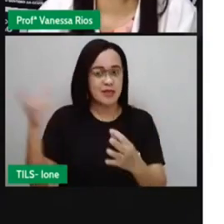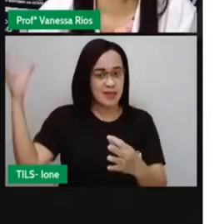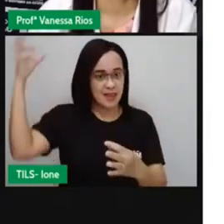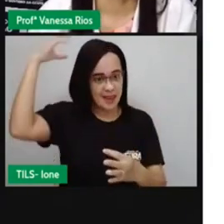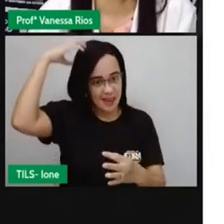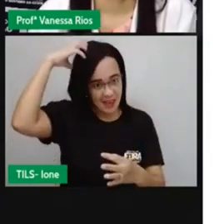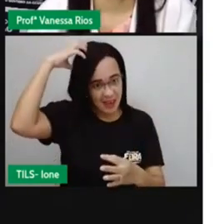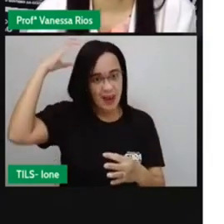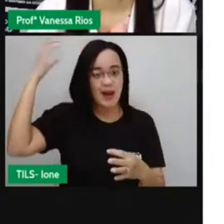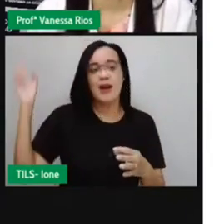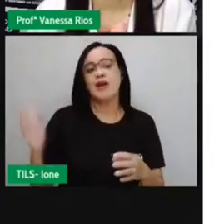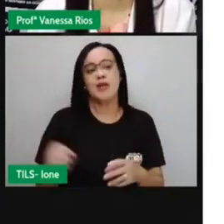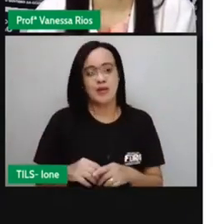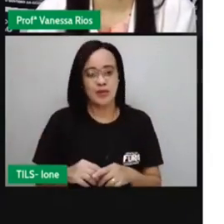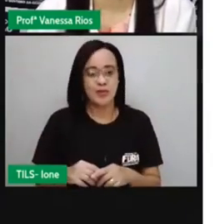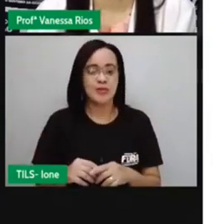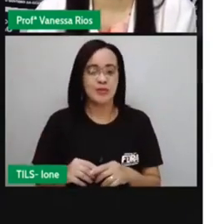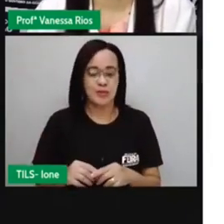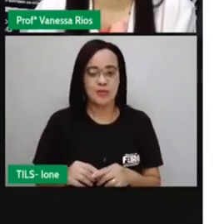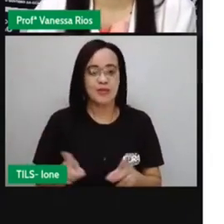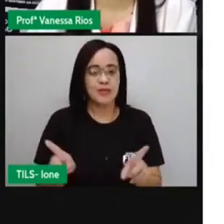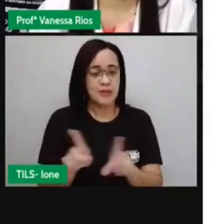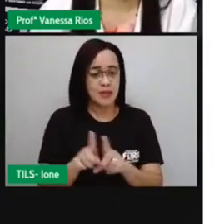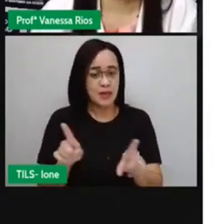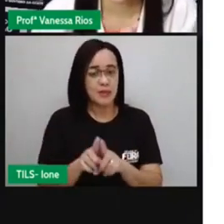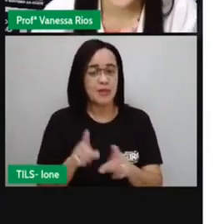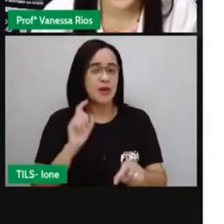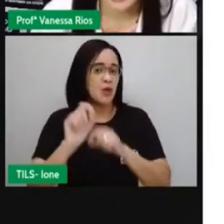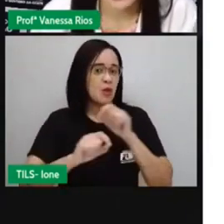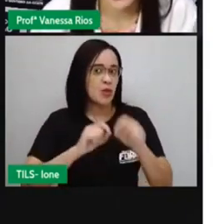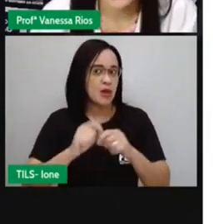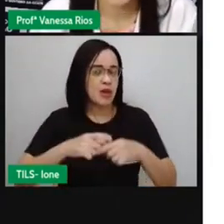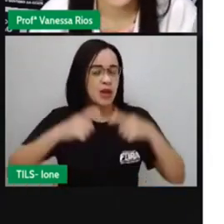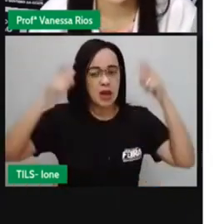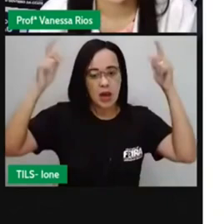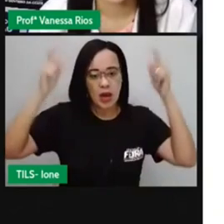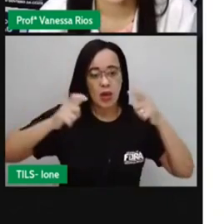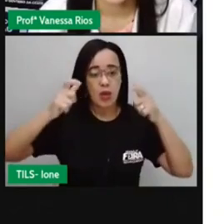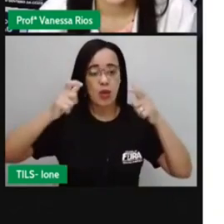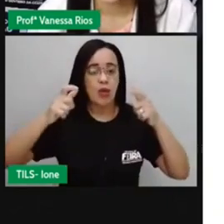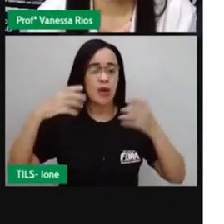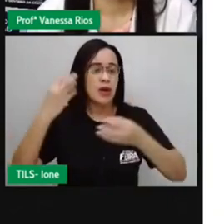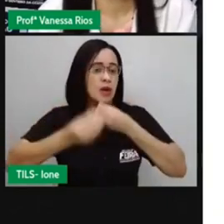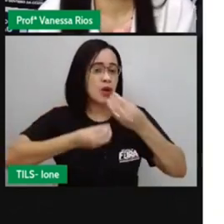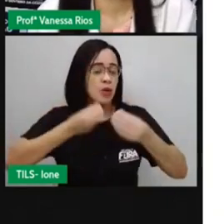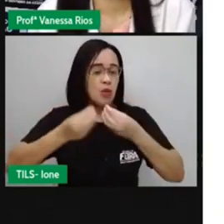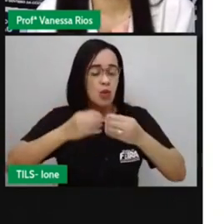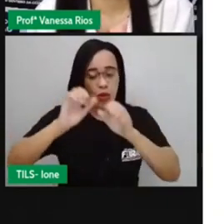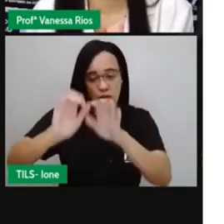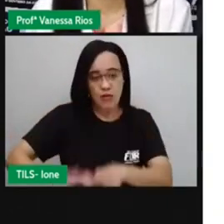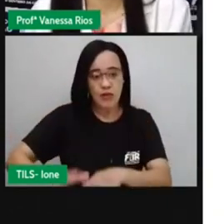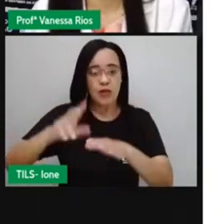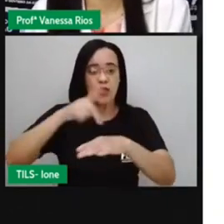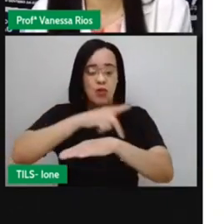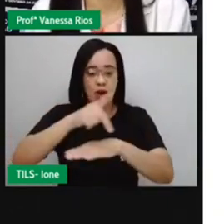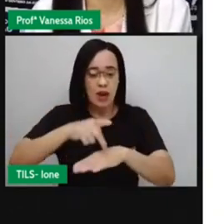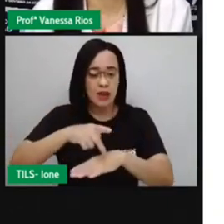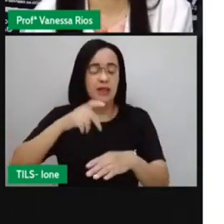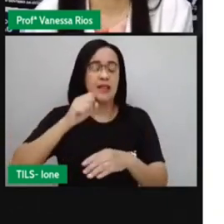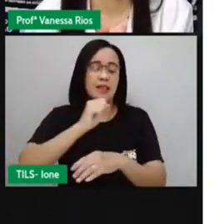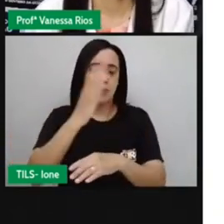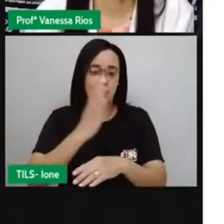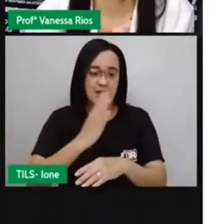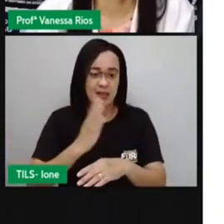sobre como os monarcas se instalaram em nosso país, e a Pró também já falou aí da